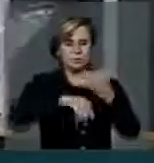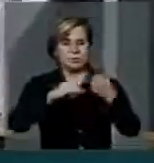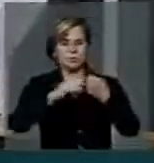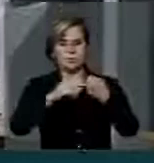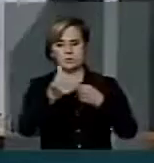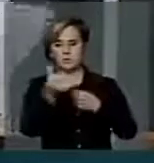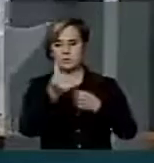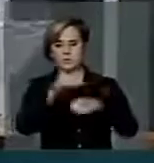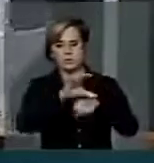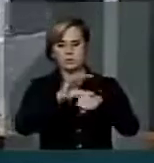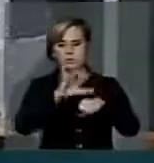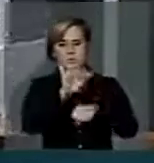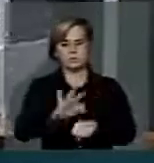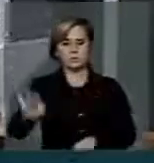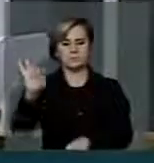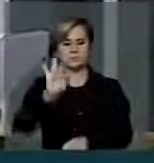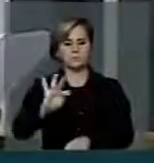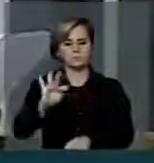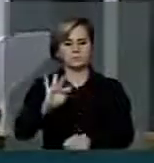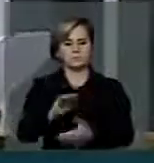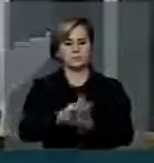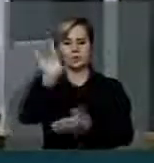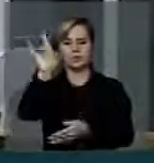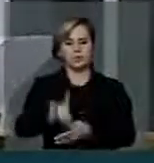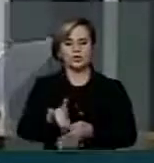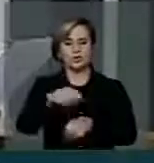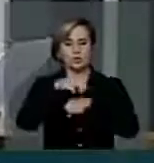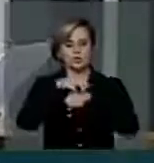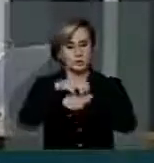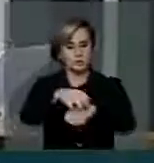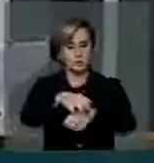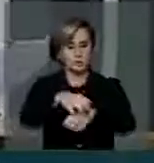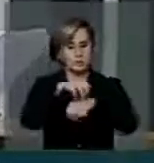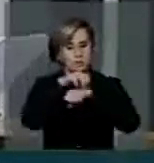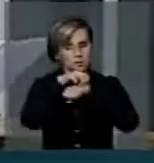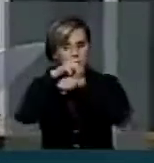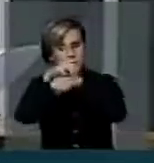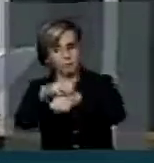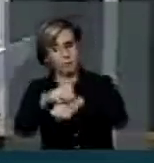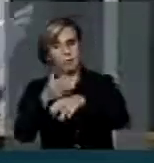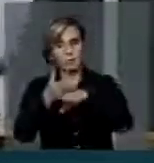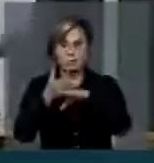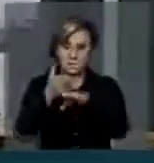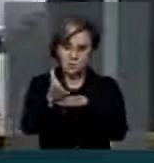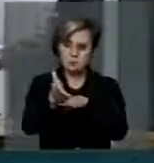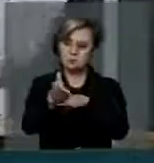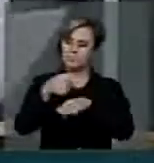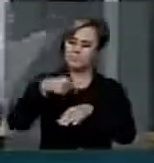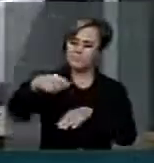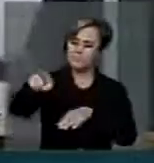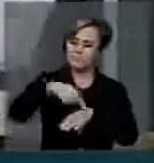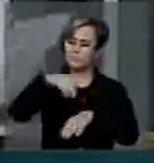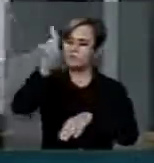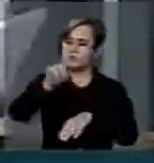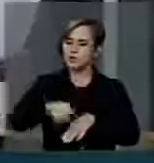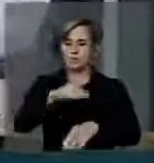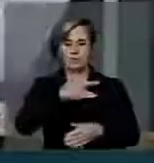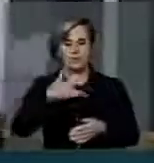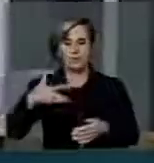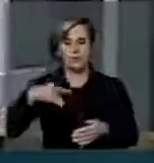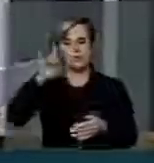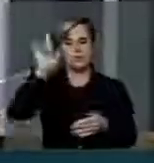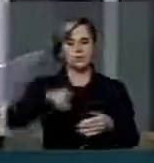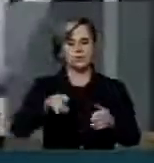6º da Constituição Federal o direito ao transporte entre os direitos à saúde, à